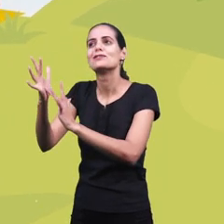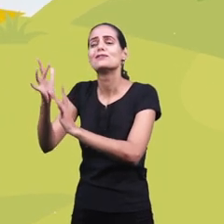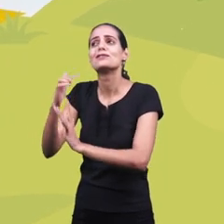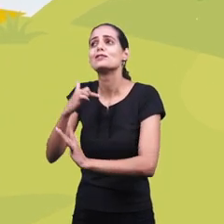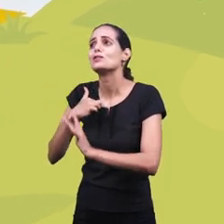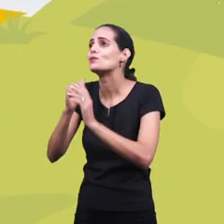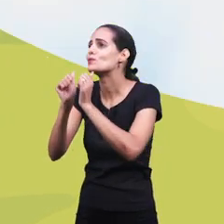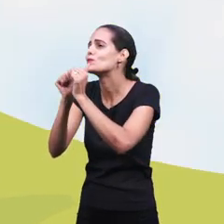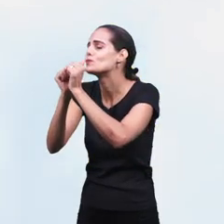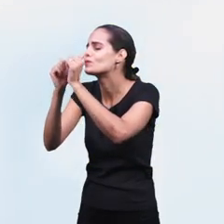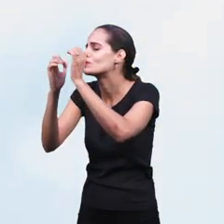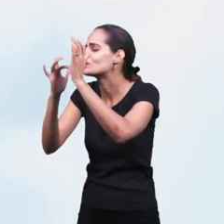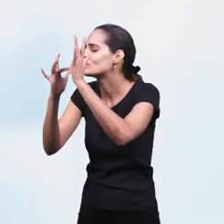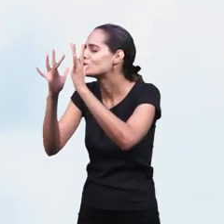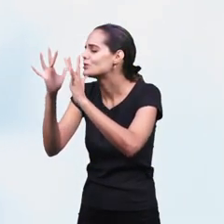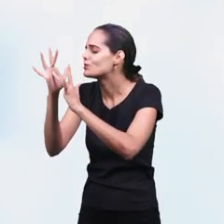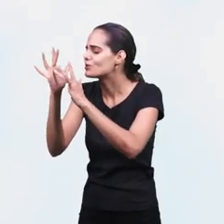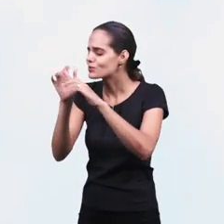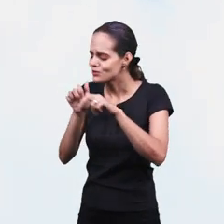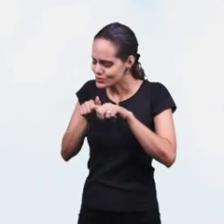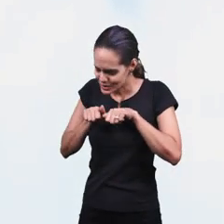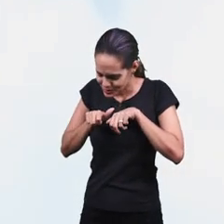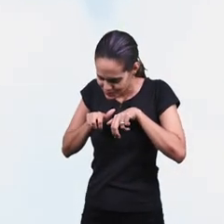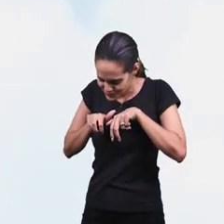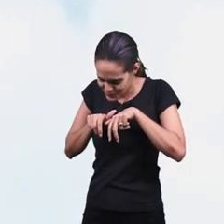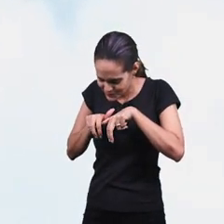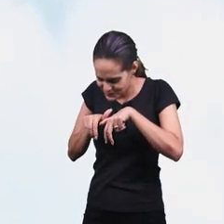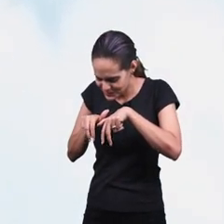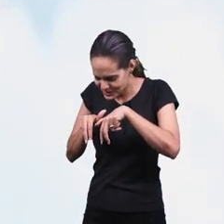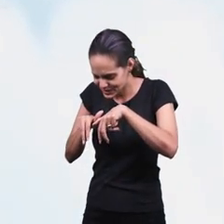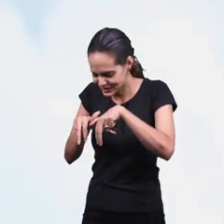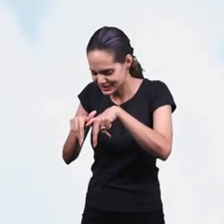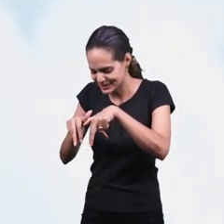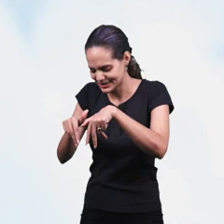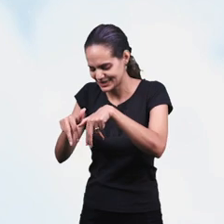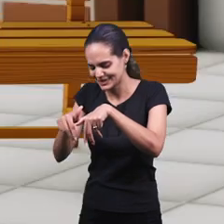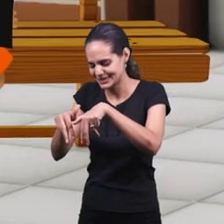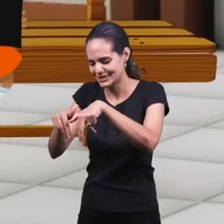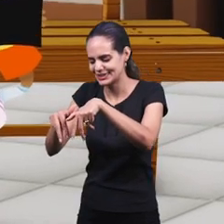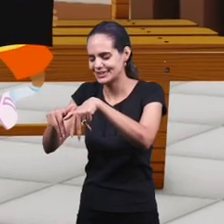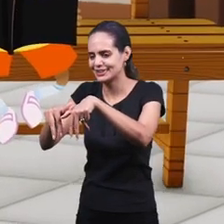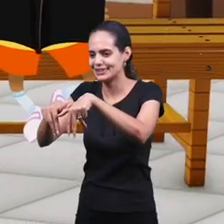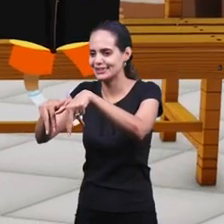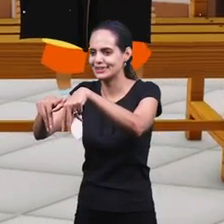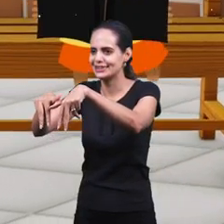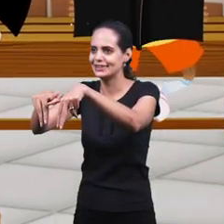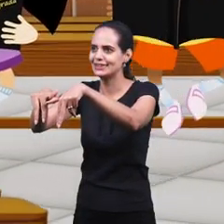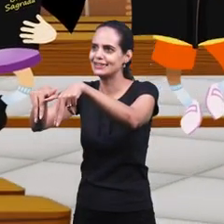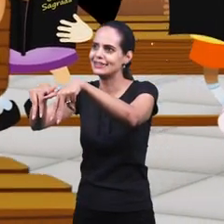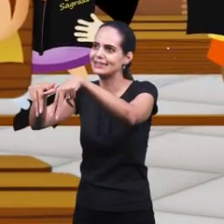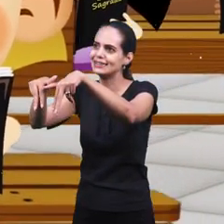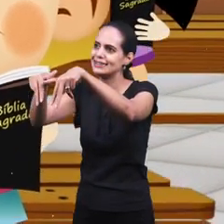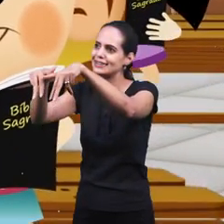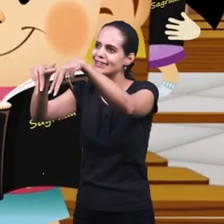sempre contigo vou andar